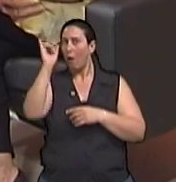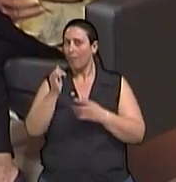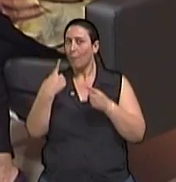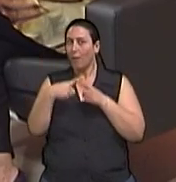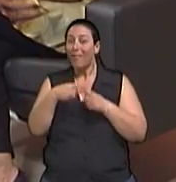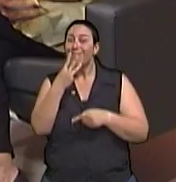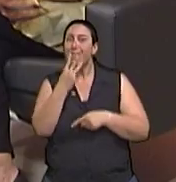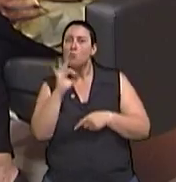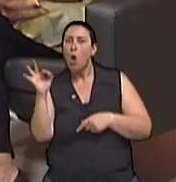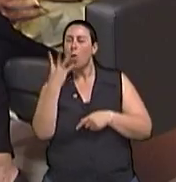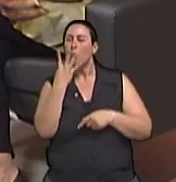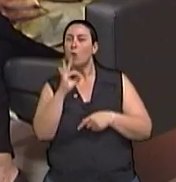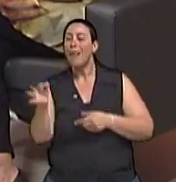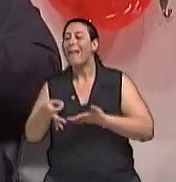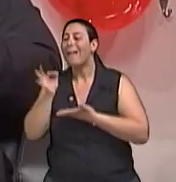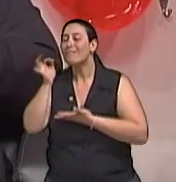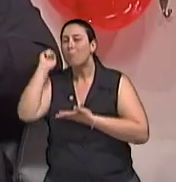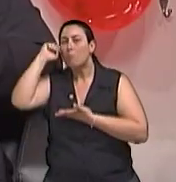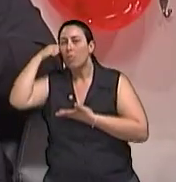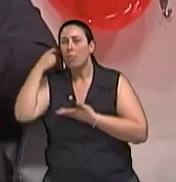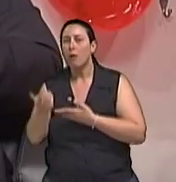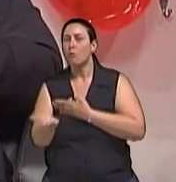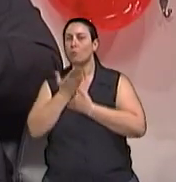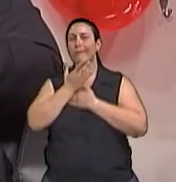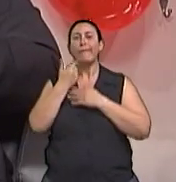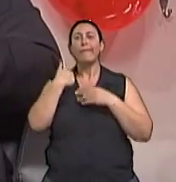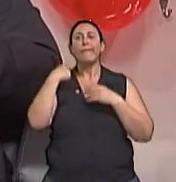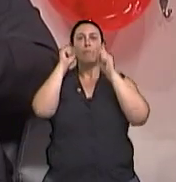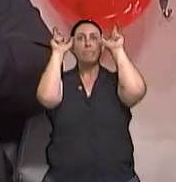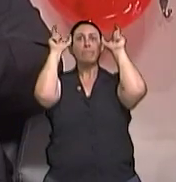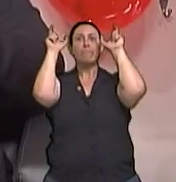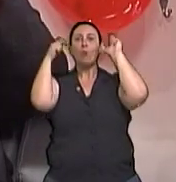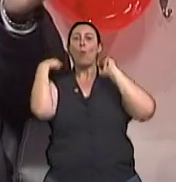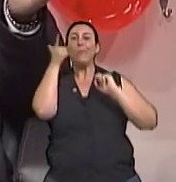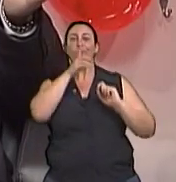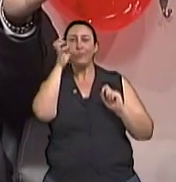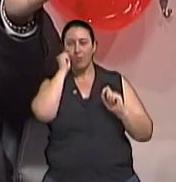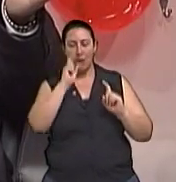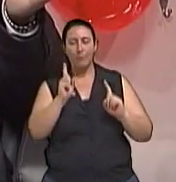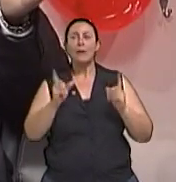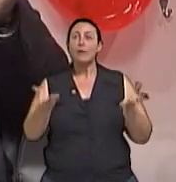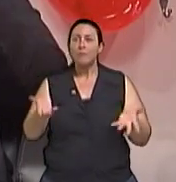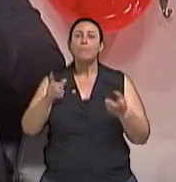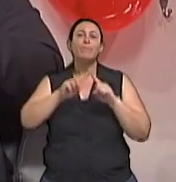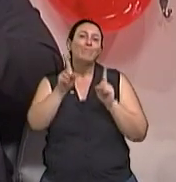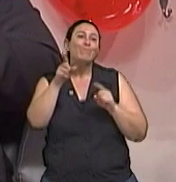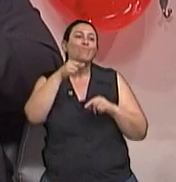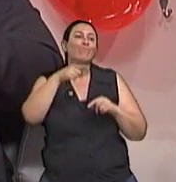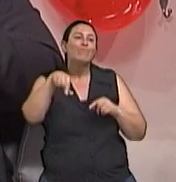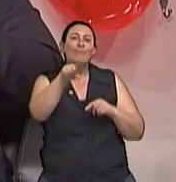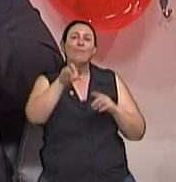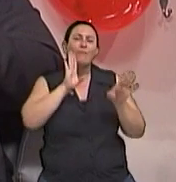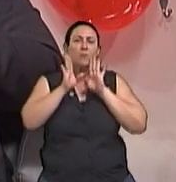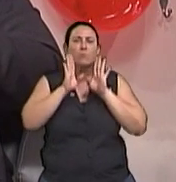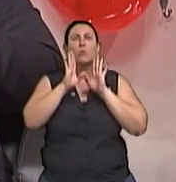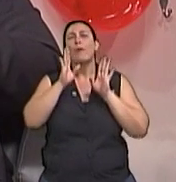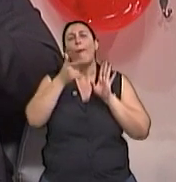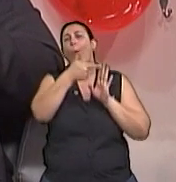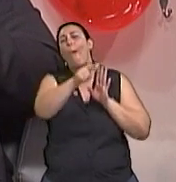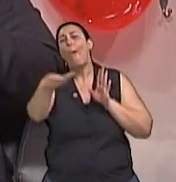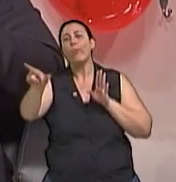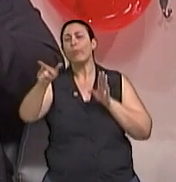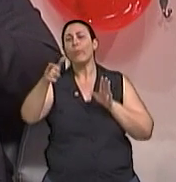Enfim, então, uso prolongado do Facebook inadequado, por exemplo, entre outras redes sociais, pode ser